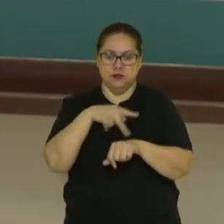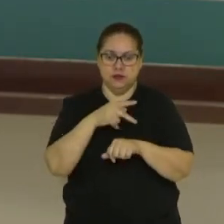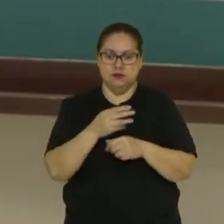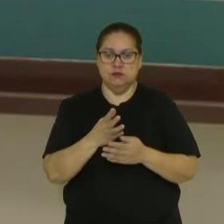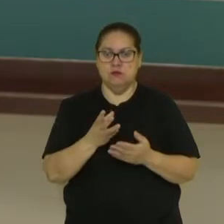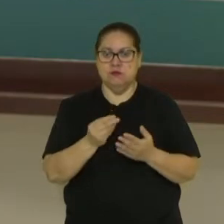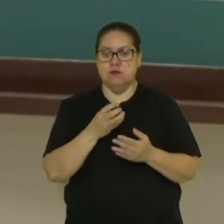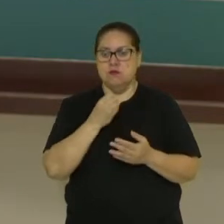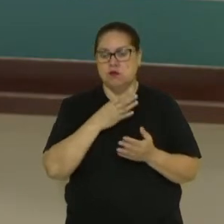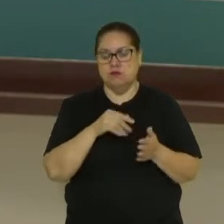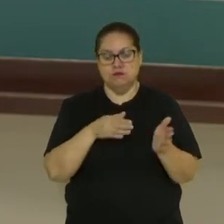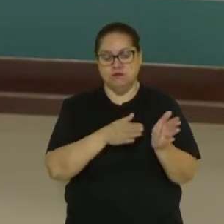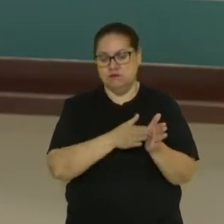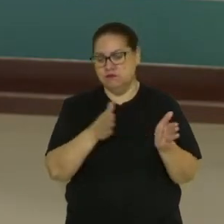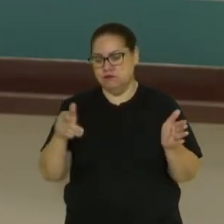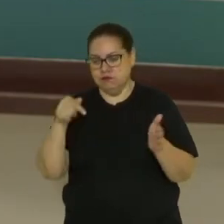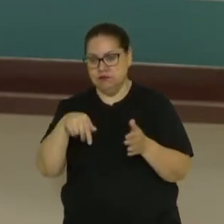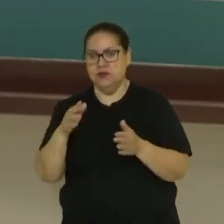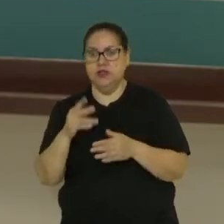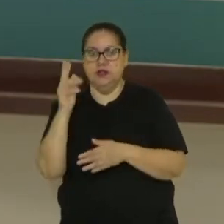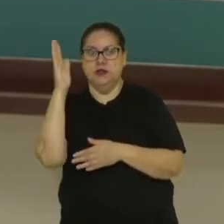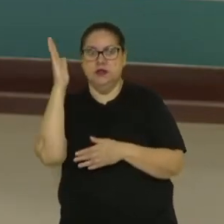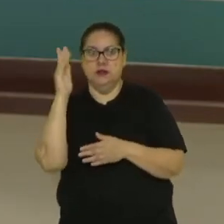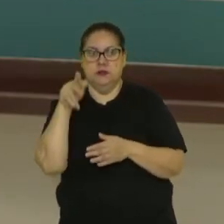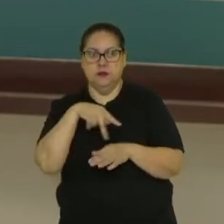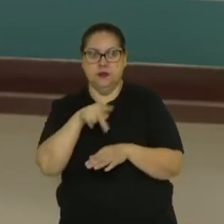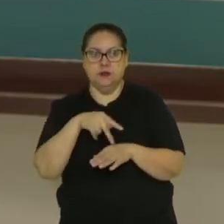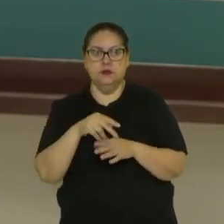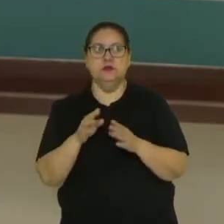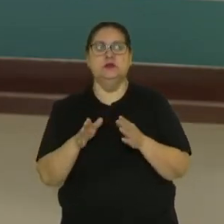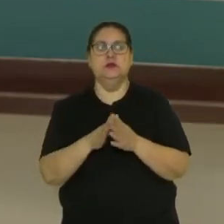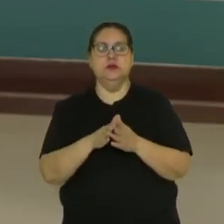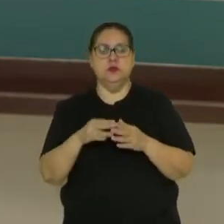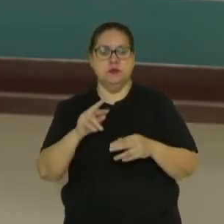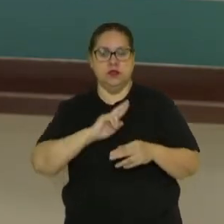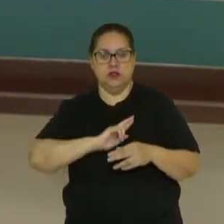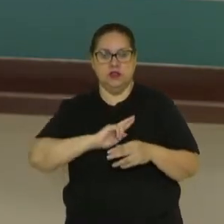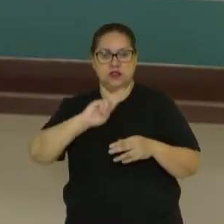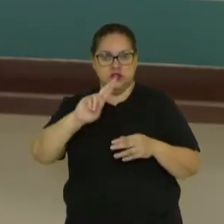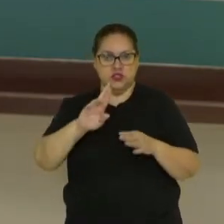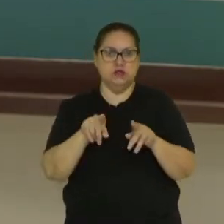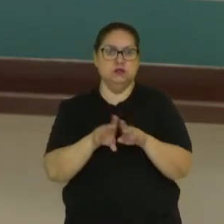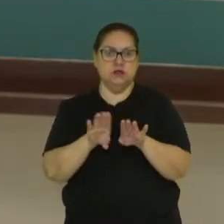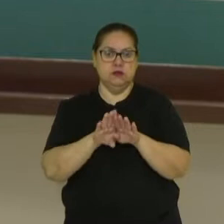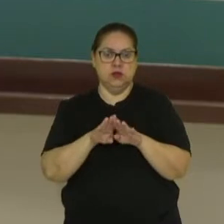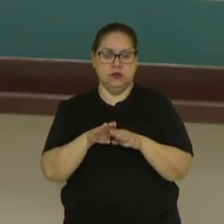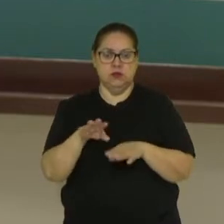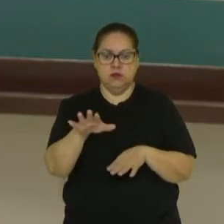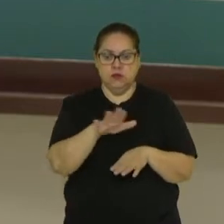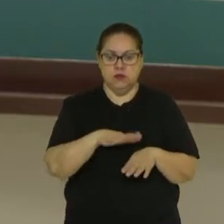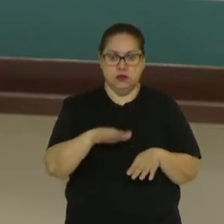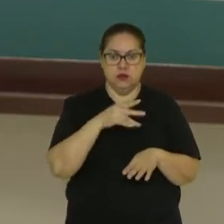um bom tempo naquele país. Assim como também questão de conflitos religiosos, como por exemplo, na região